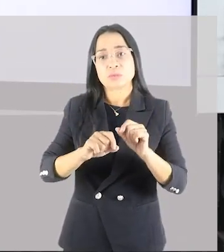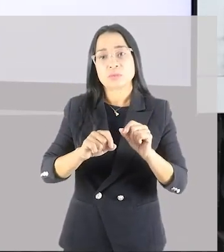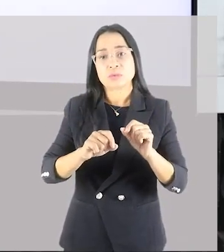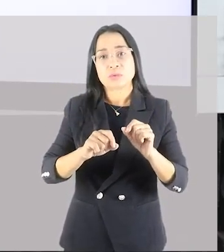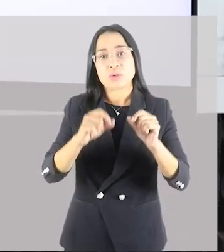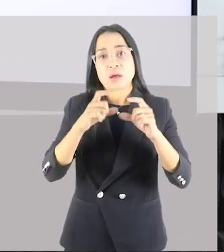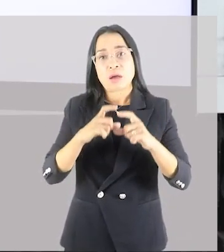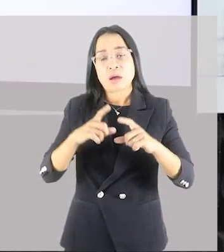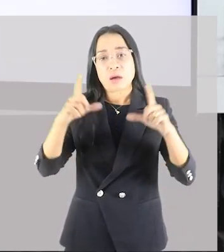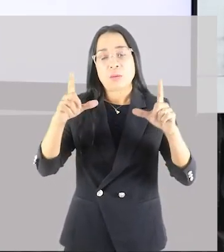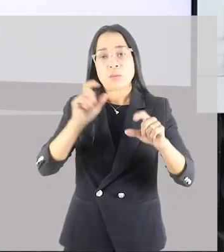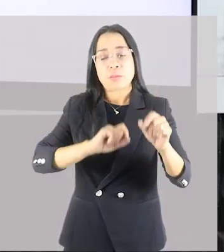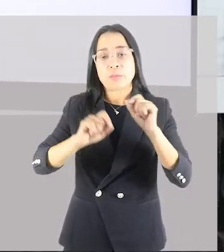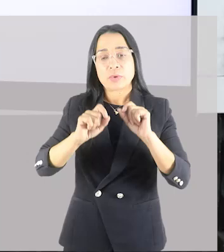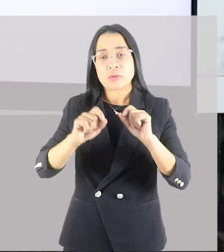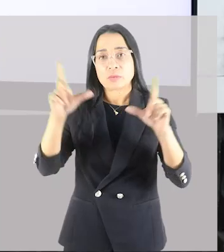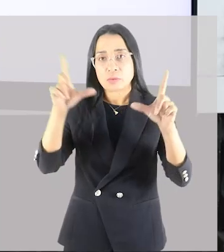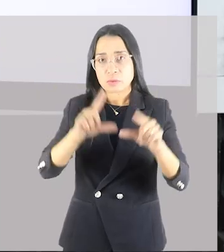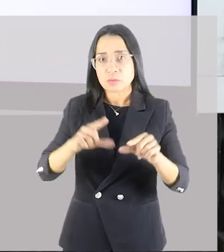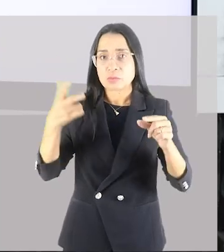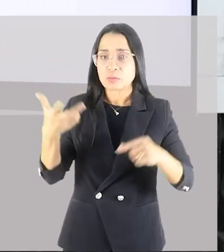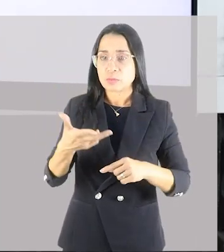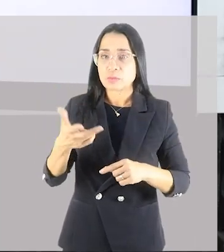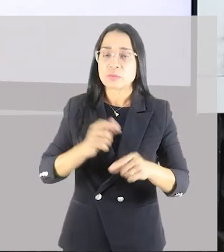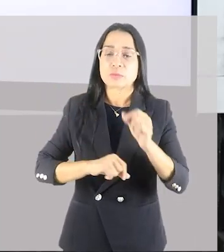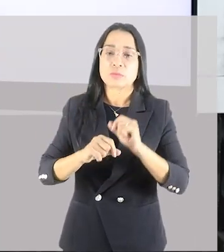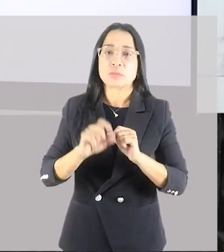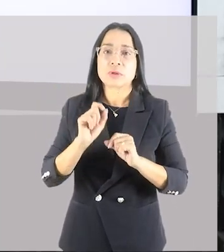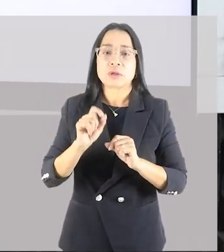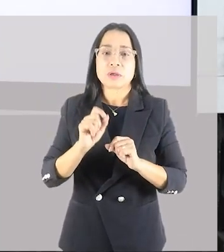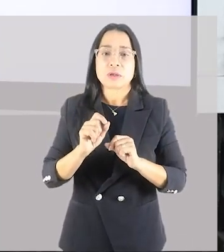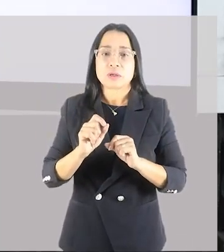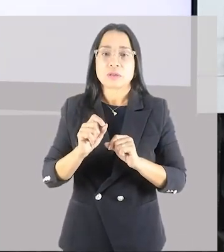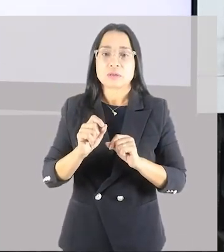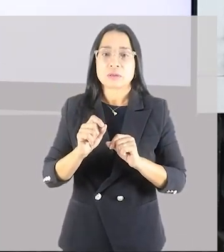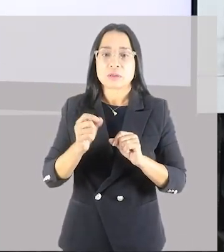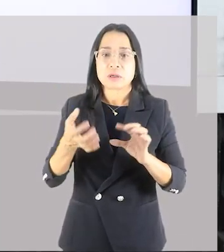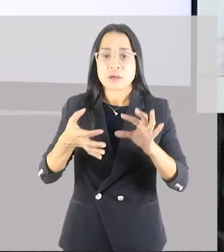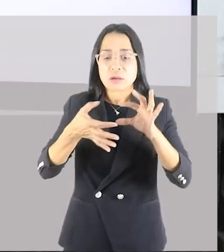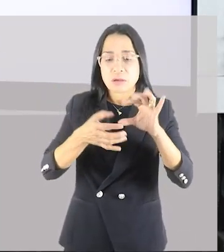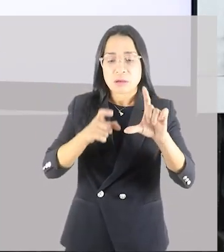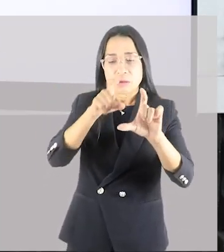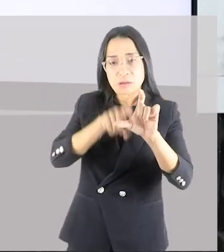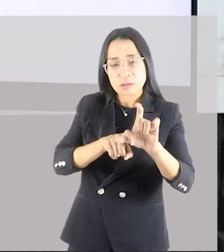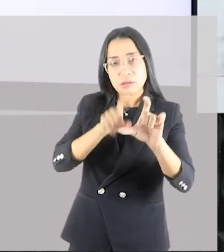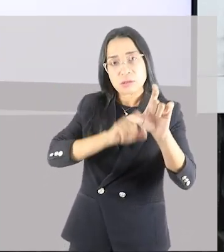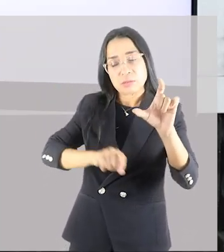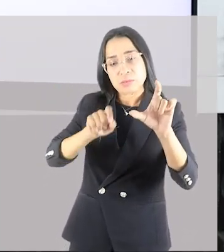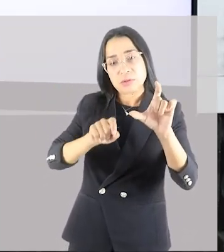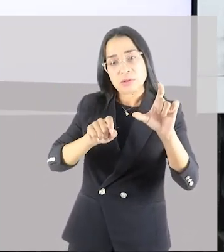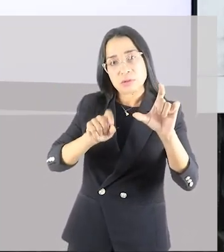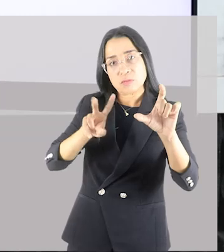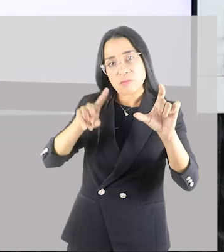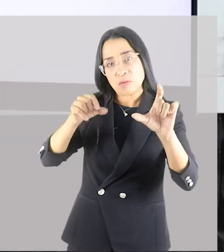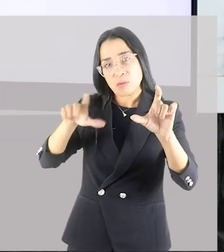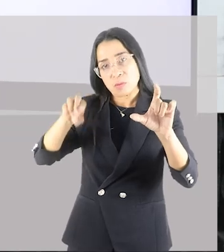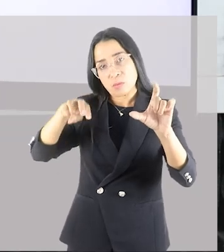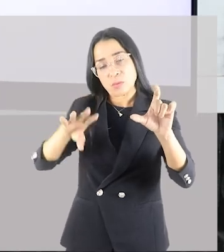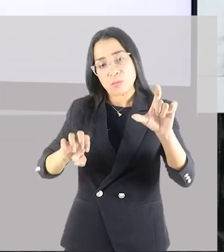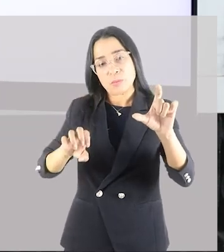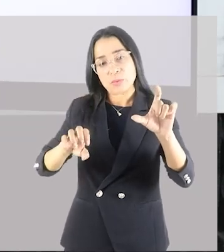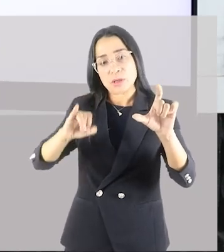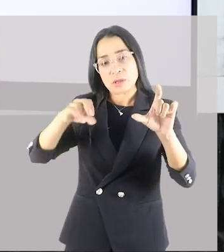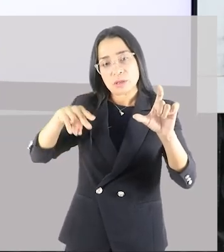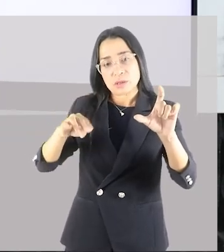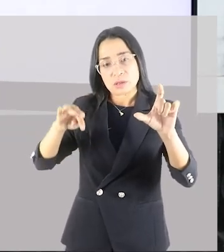intensidade, eu reduzo o volume. Essa é a interdependência, volume e intensidade. E